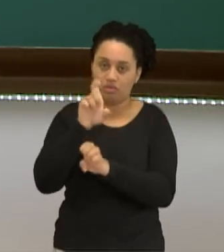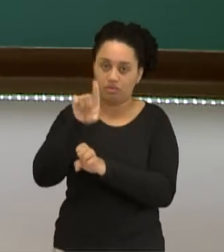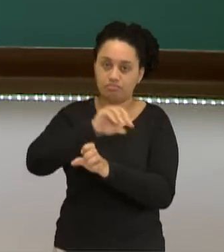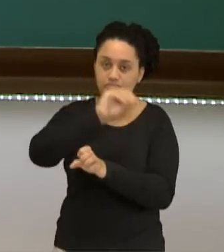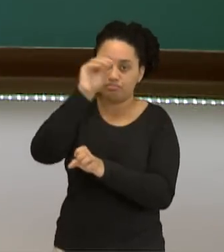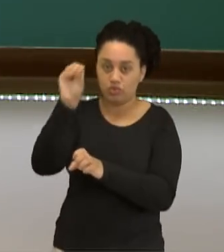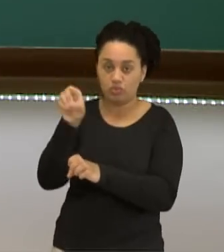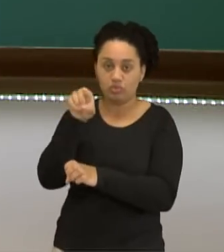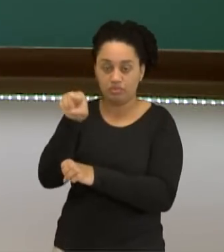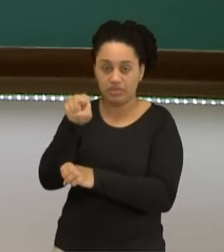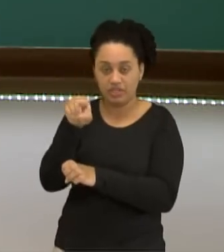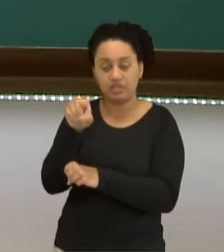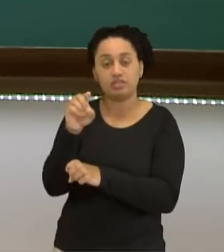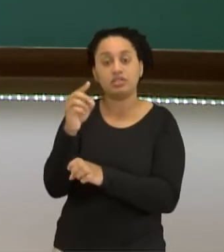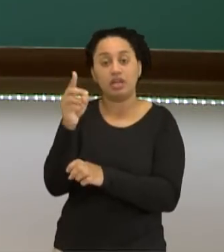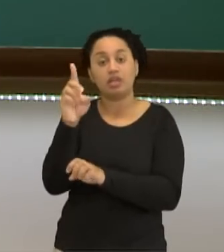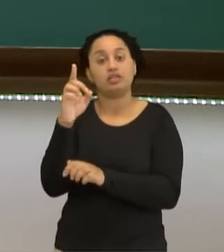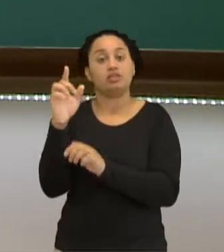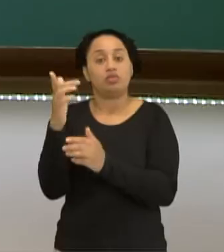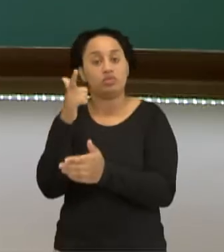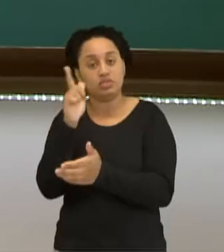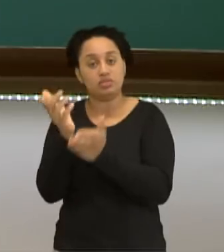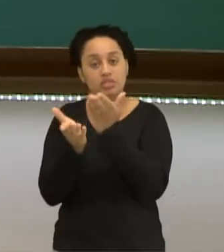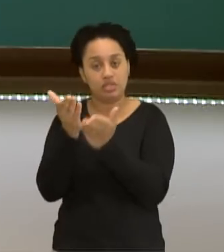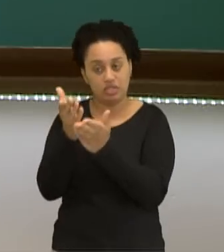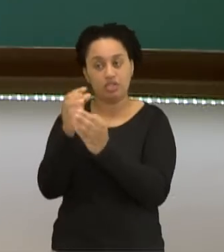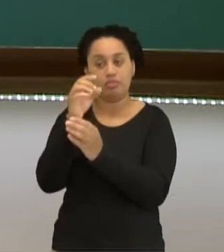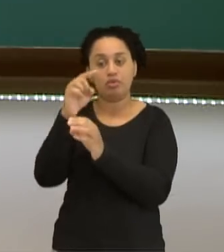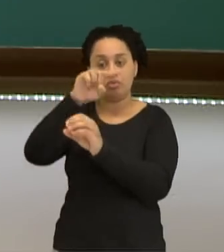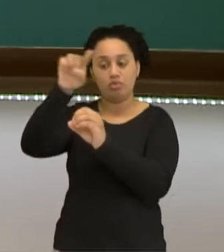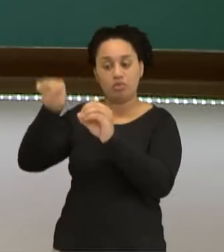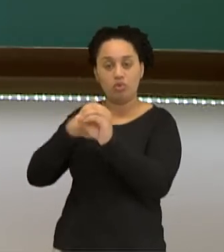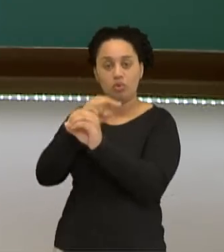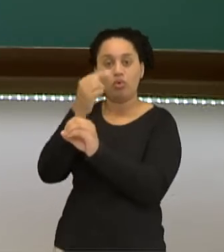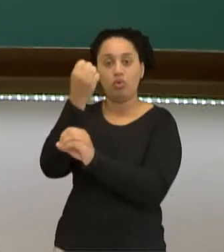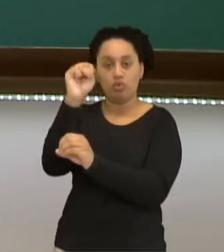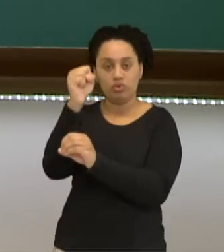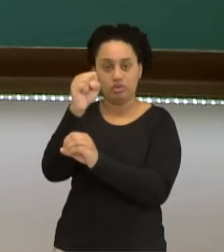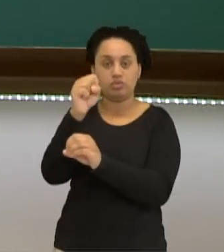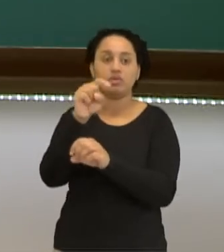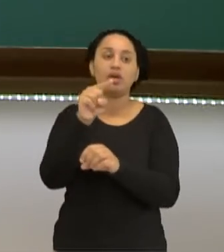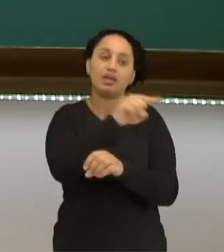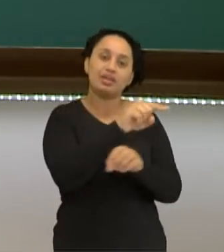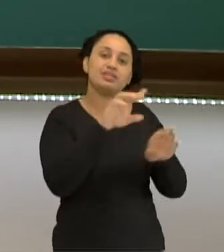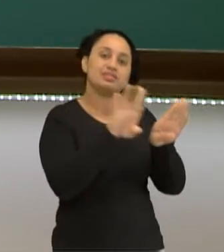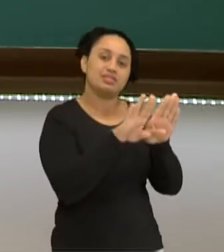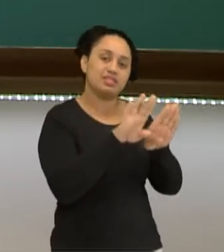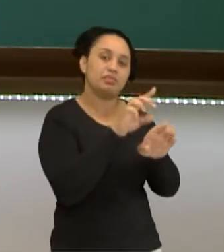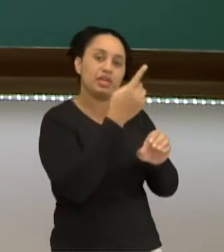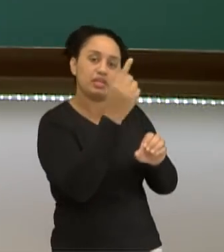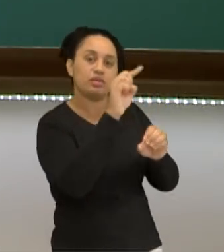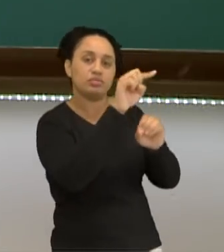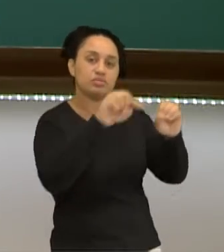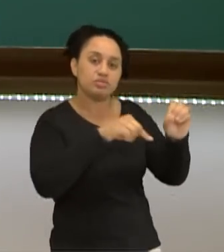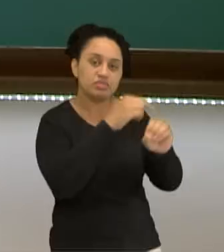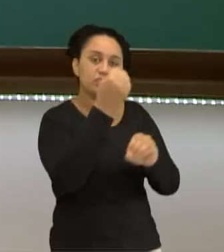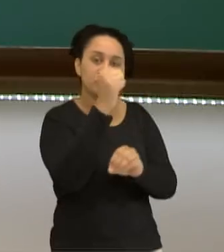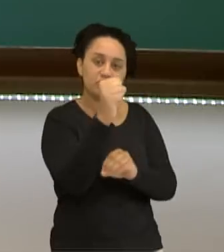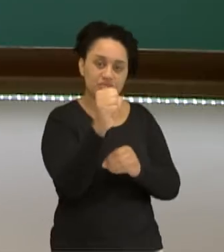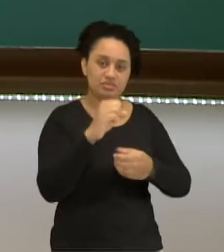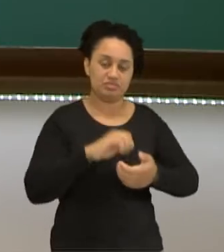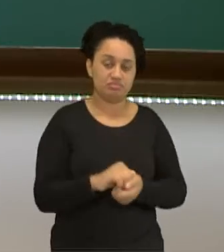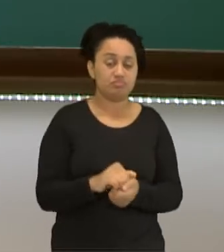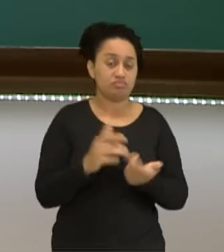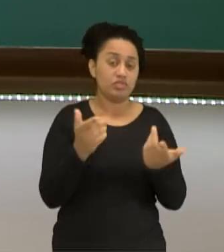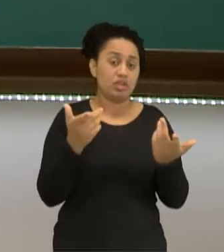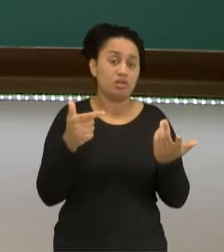ficaram estáveis, alcançaram a estabilidade. É isso que os elementos químicos pretendem. Se fossem seres vivos, eles iam se